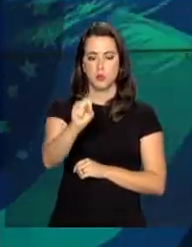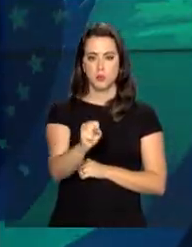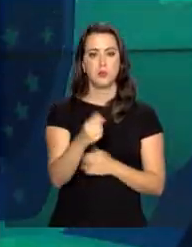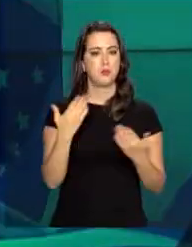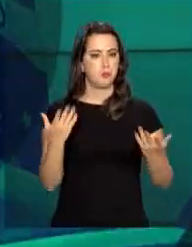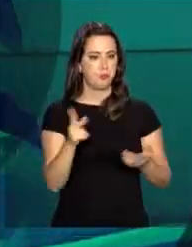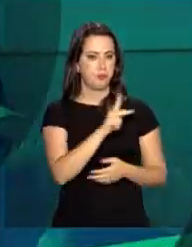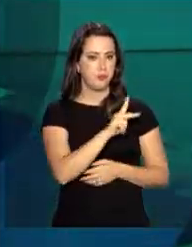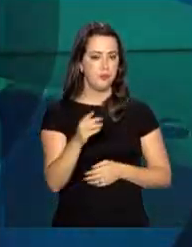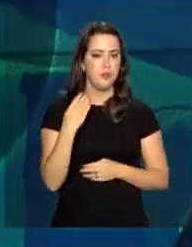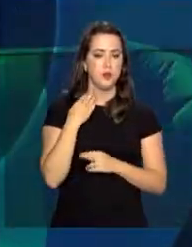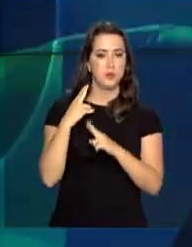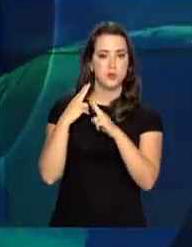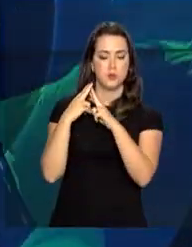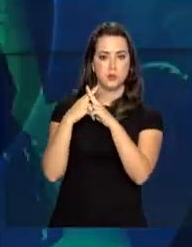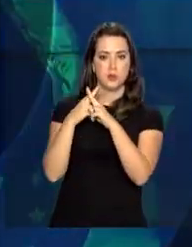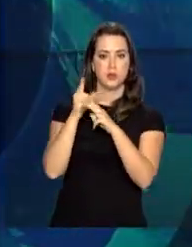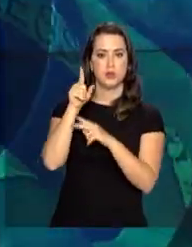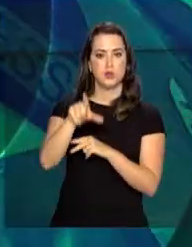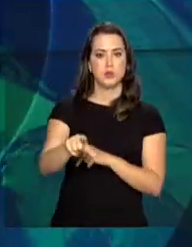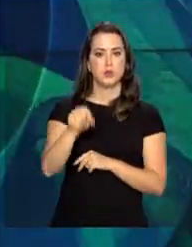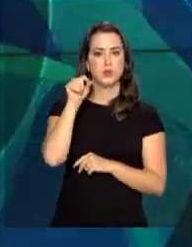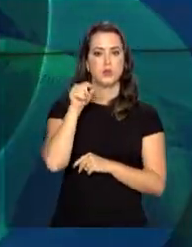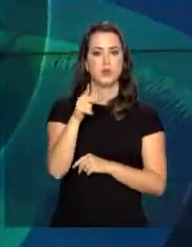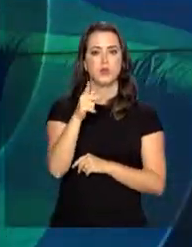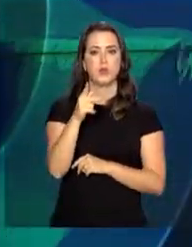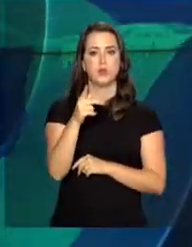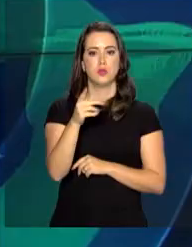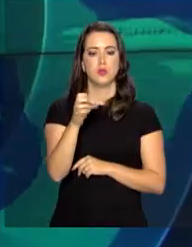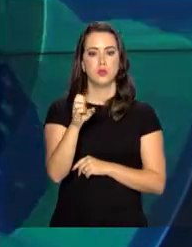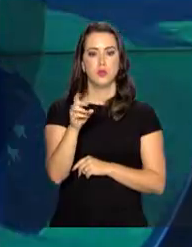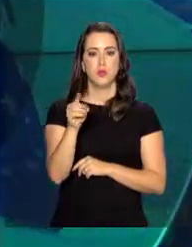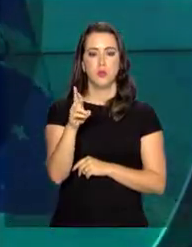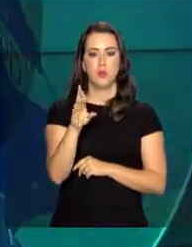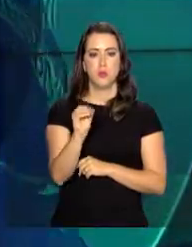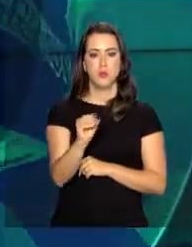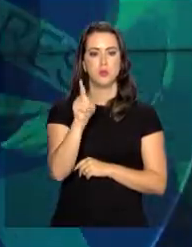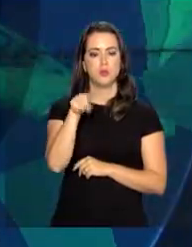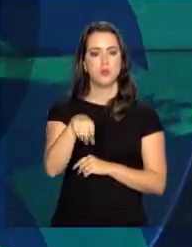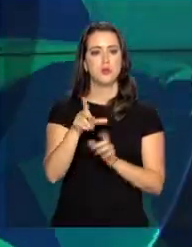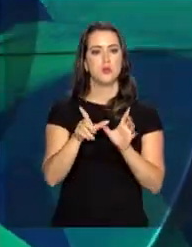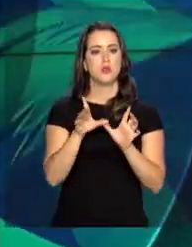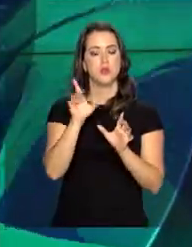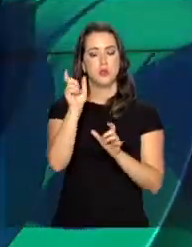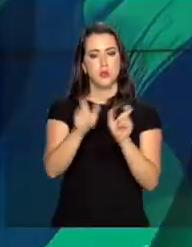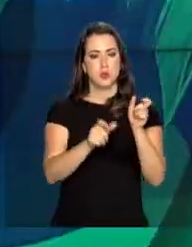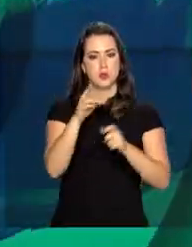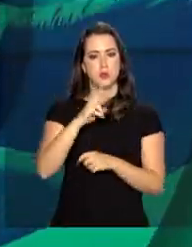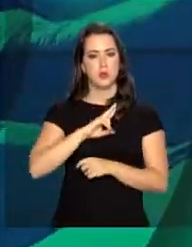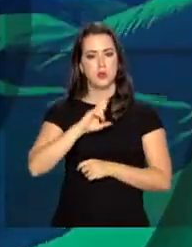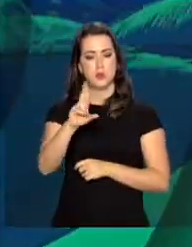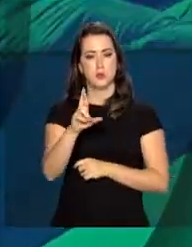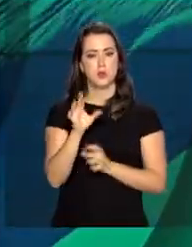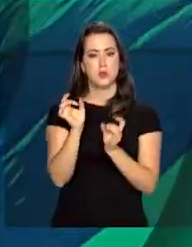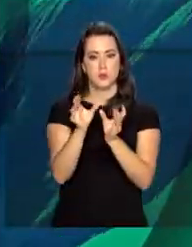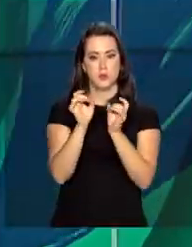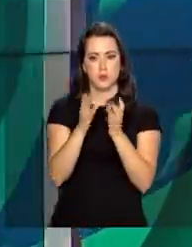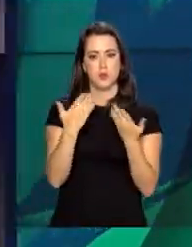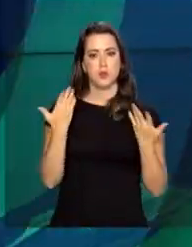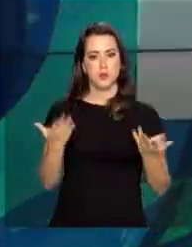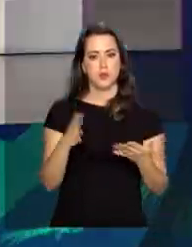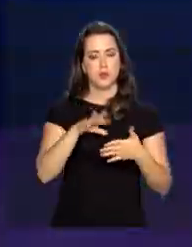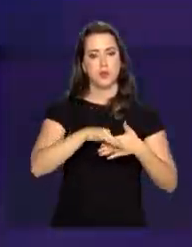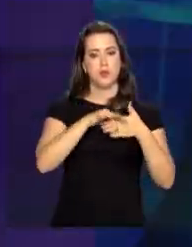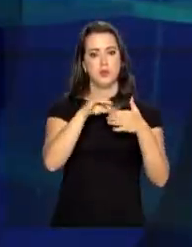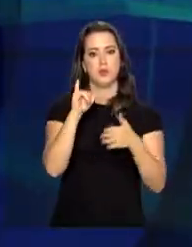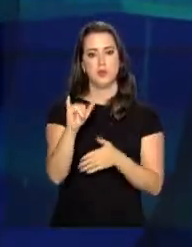Econômica Federal, Guedes indicou o economista Pedro Guimarães, especialista em privatizações. E para o comando do